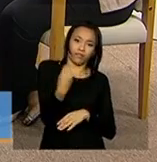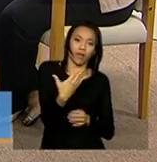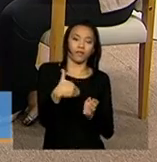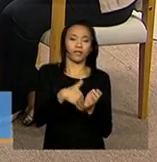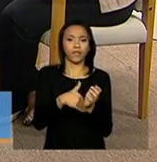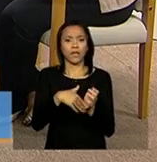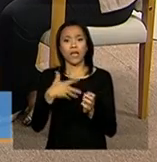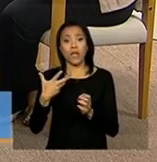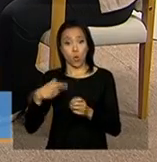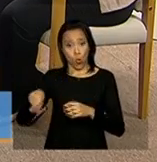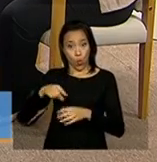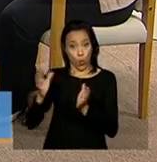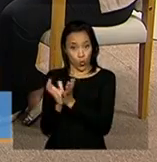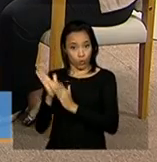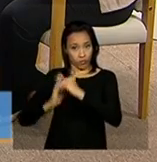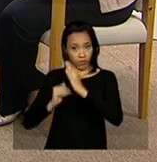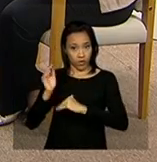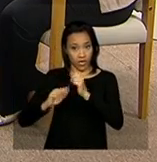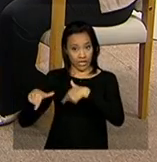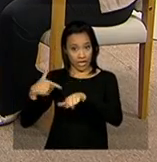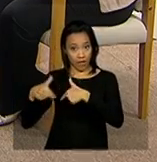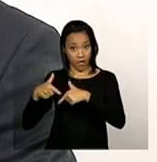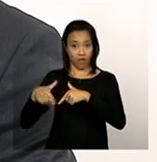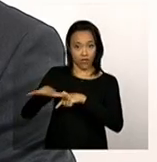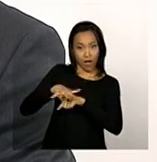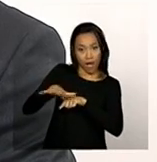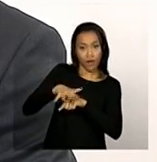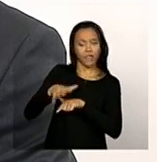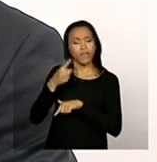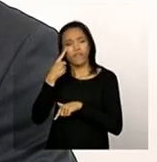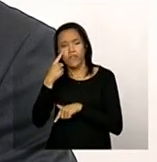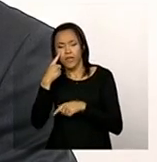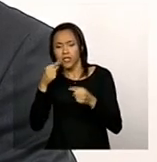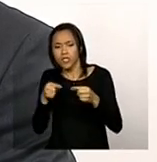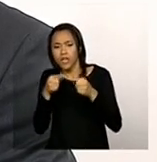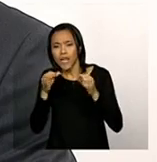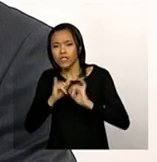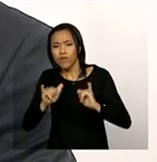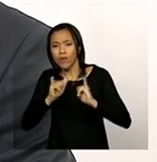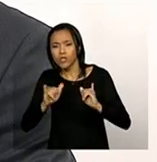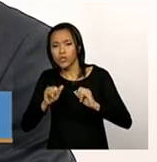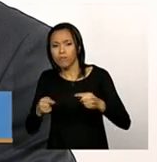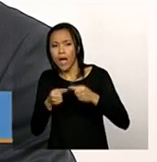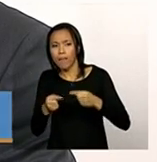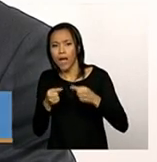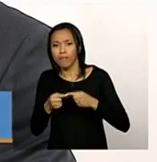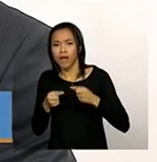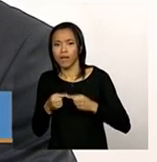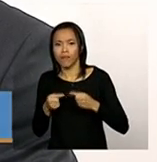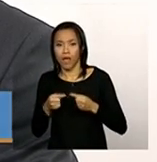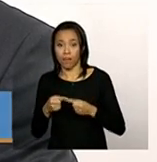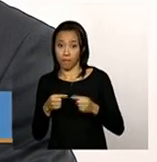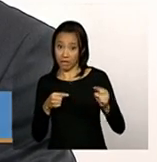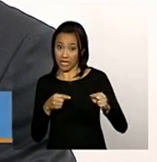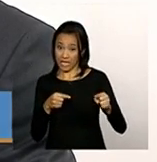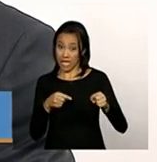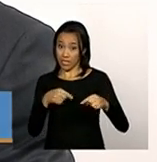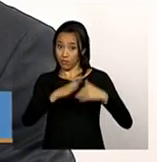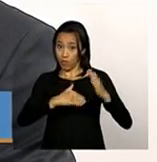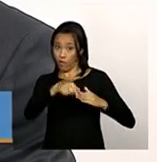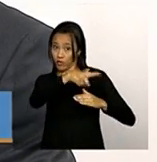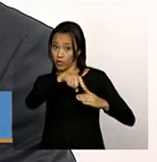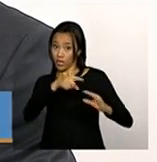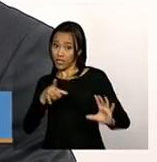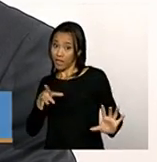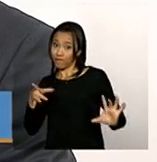trabalha com o sistema de informação, verificar os dados, se os dados do CAD SUAS estão atualizados, se esses técnicos estão vinculados àquela